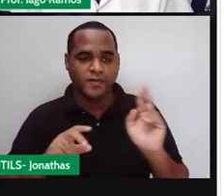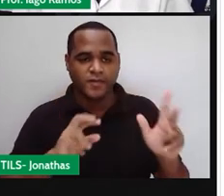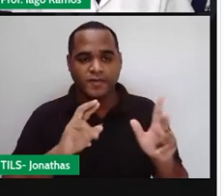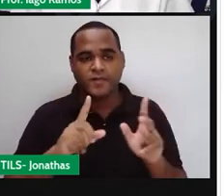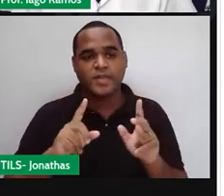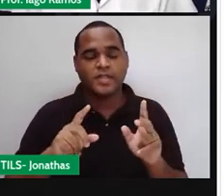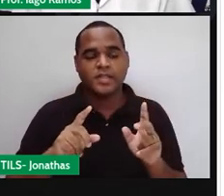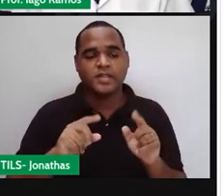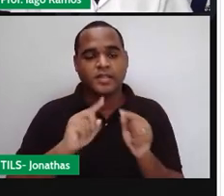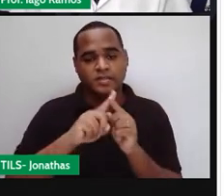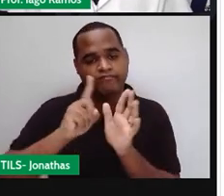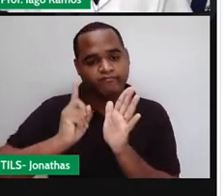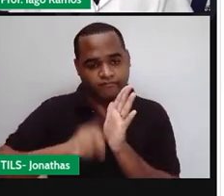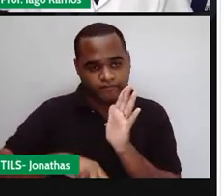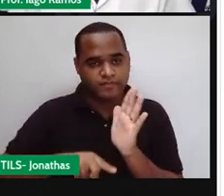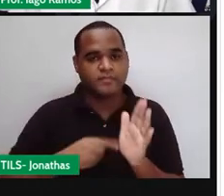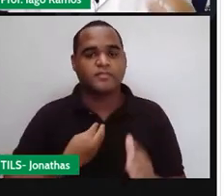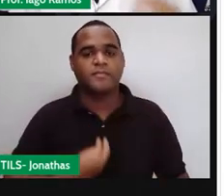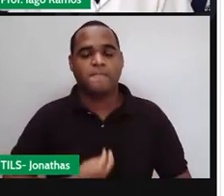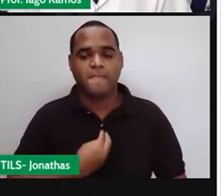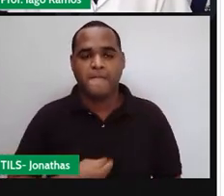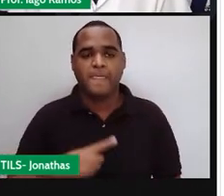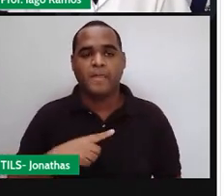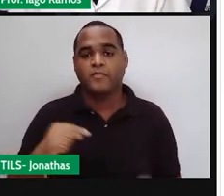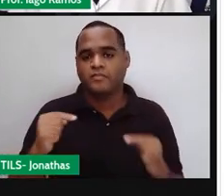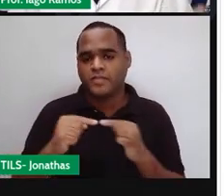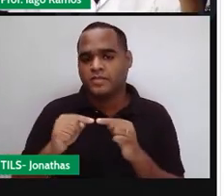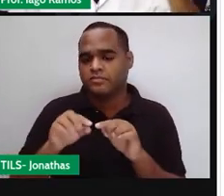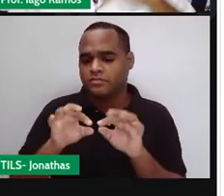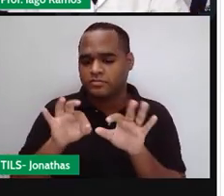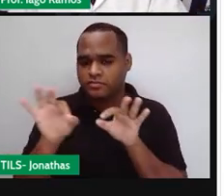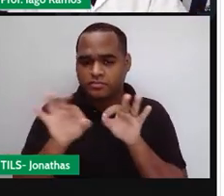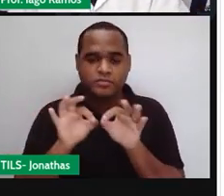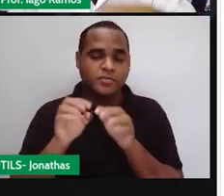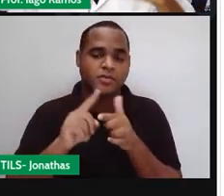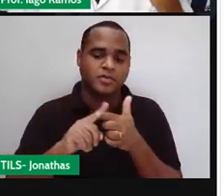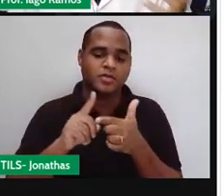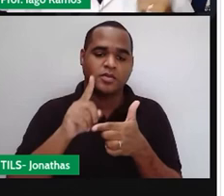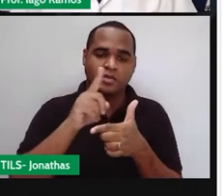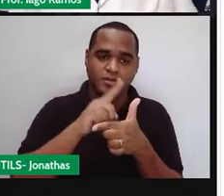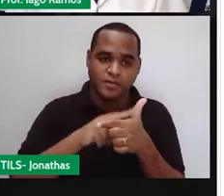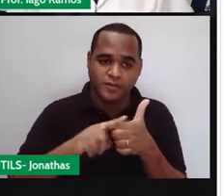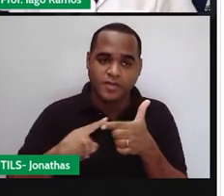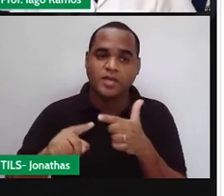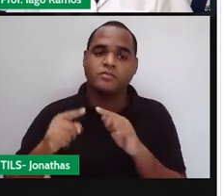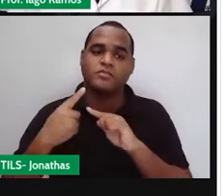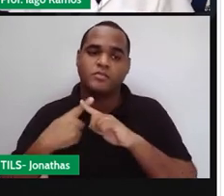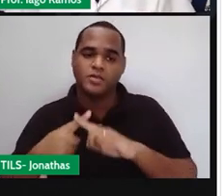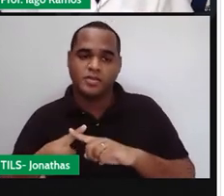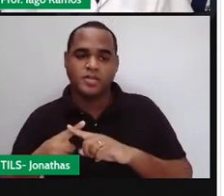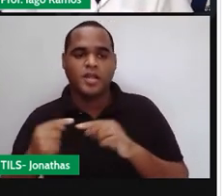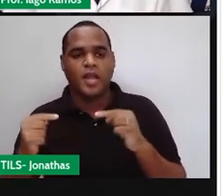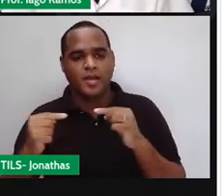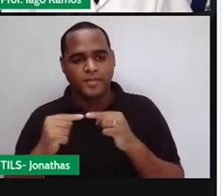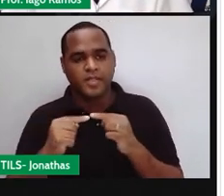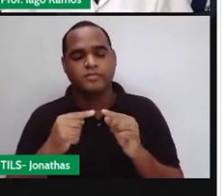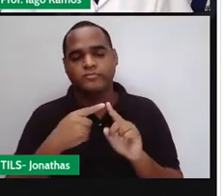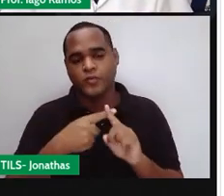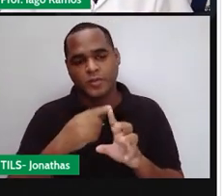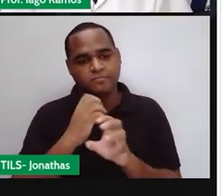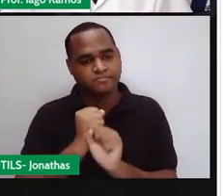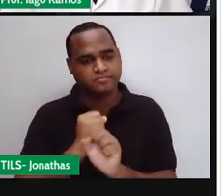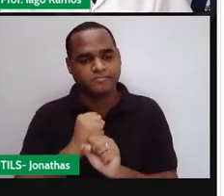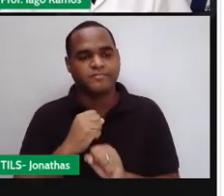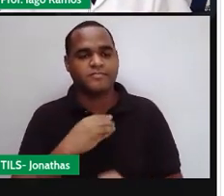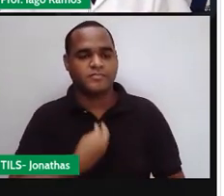resultado negativo. Esse operou, eu estou falando da multiplicação e da divisão com números inteiros.